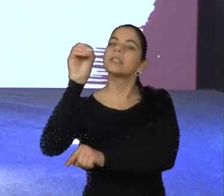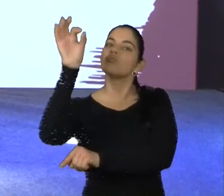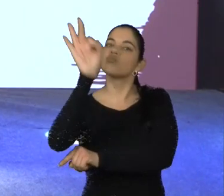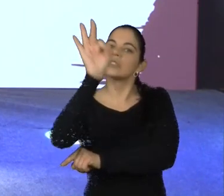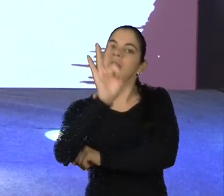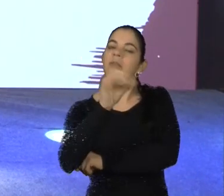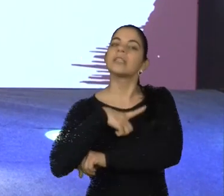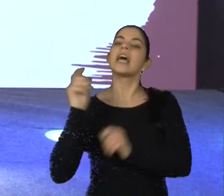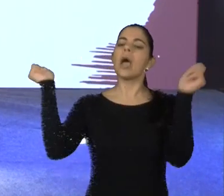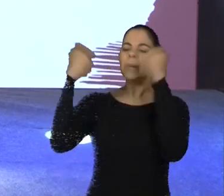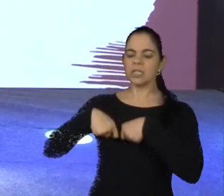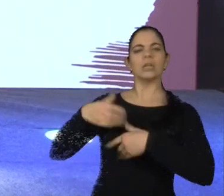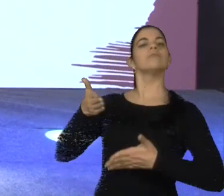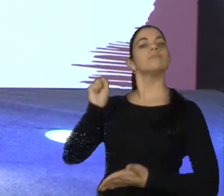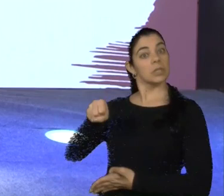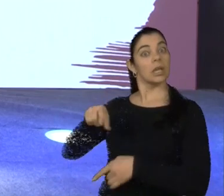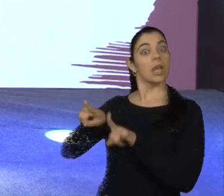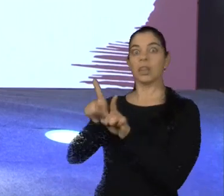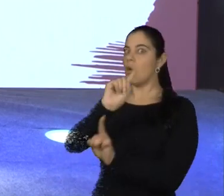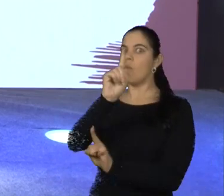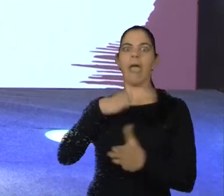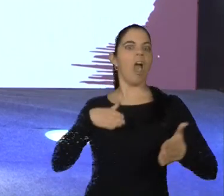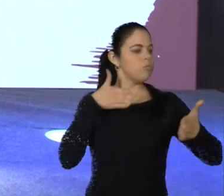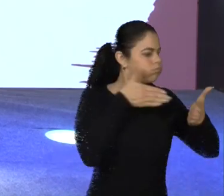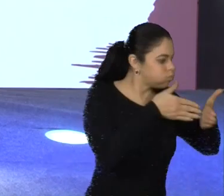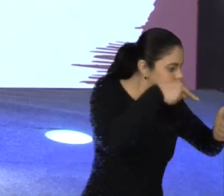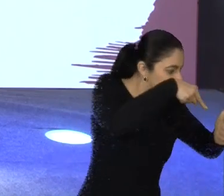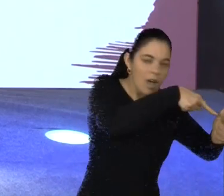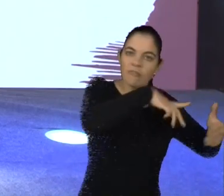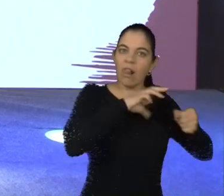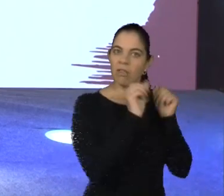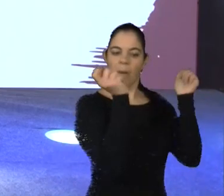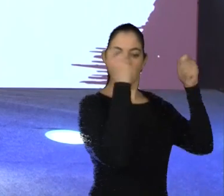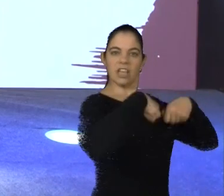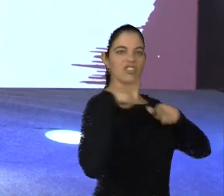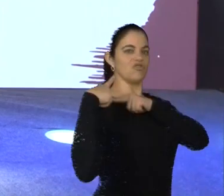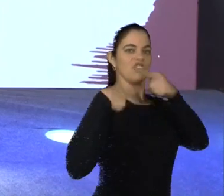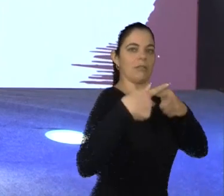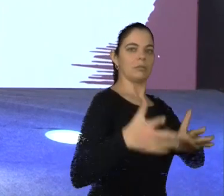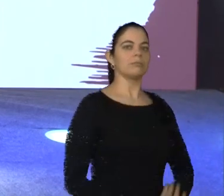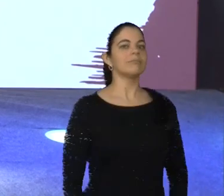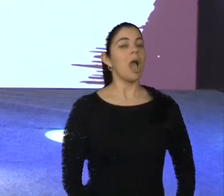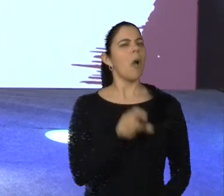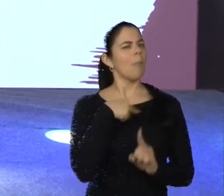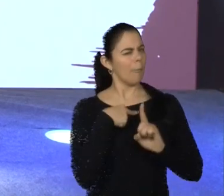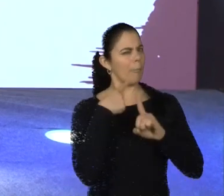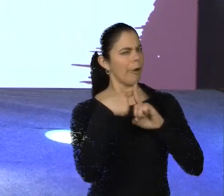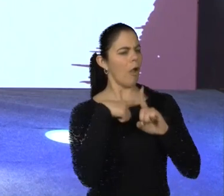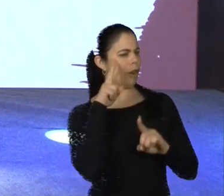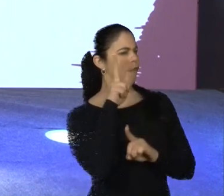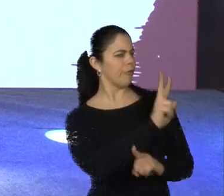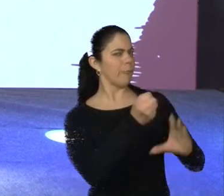possíveis capacidades, que não são determinadas simplesmente pela genética. Quando eu vejo uma característica de uma pessoa,